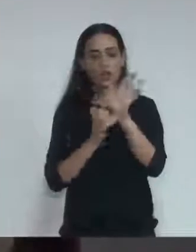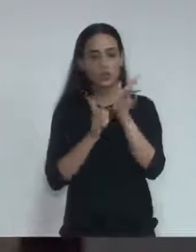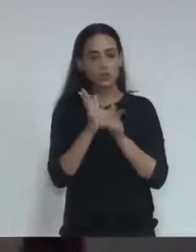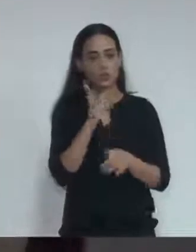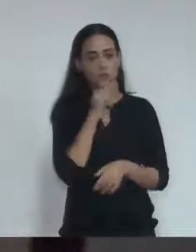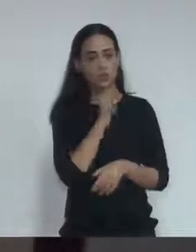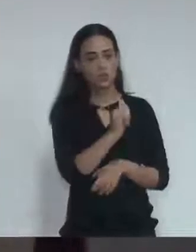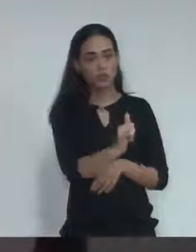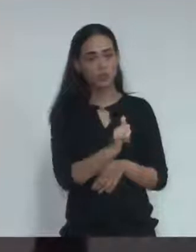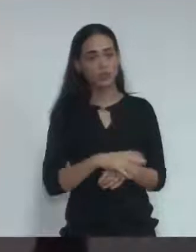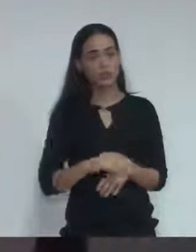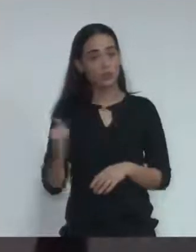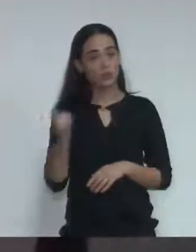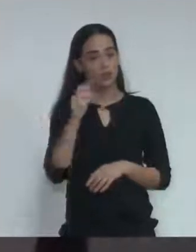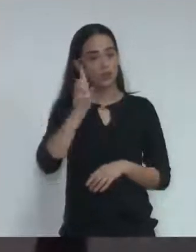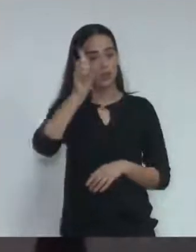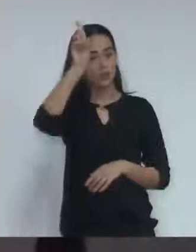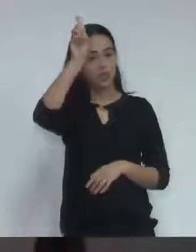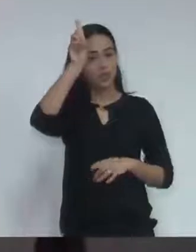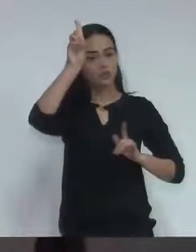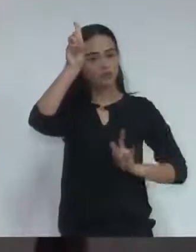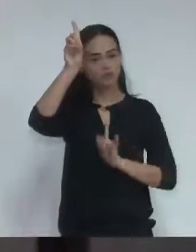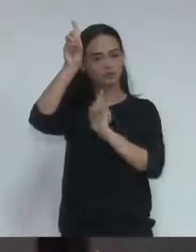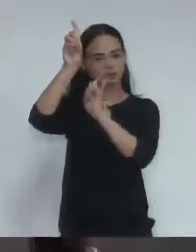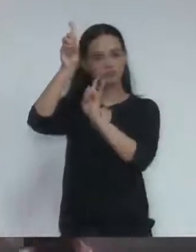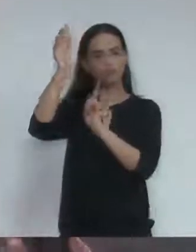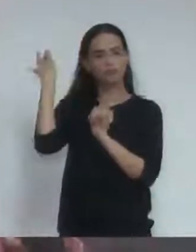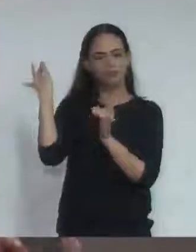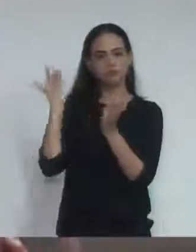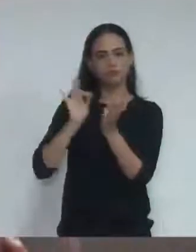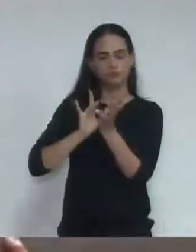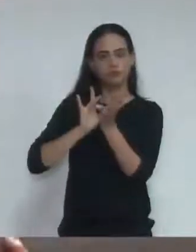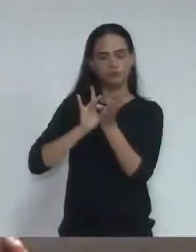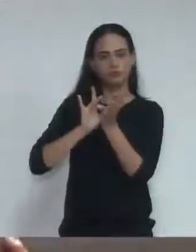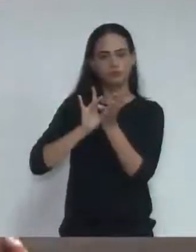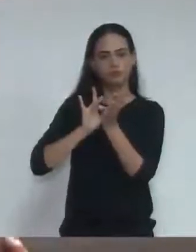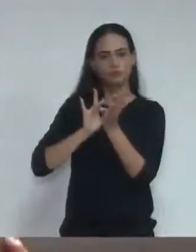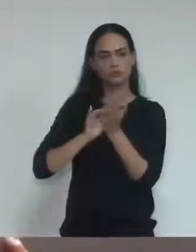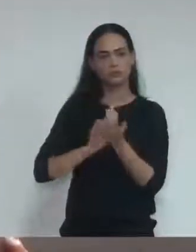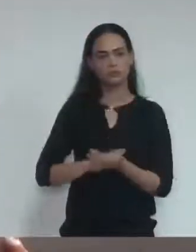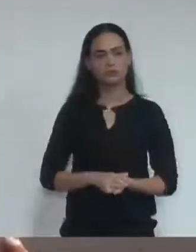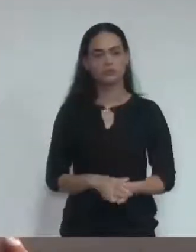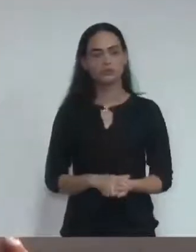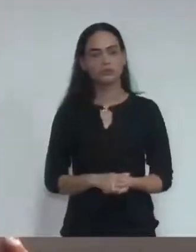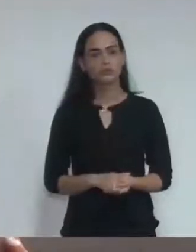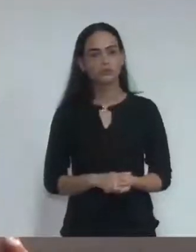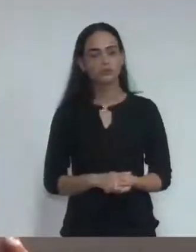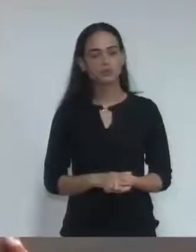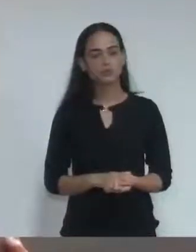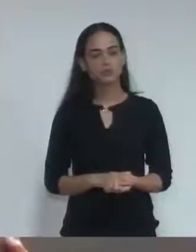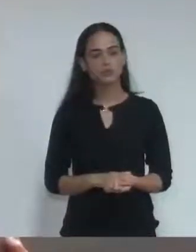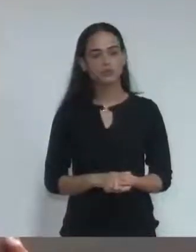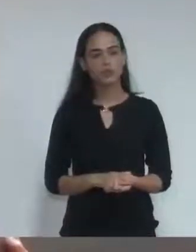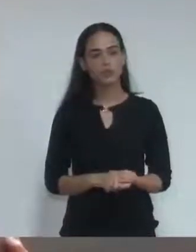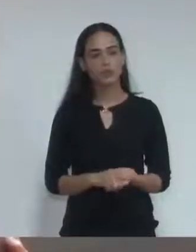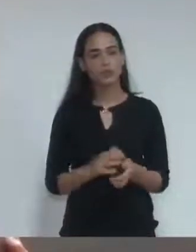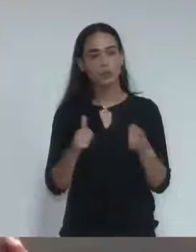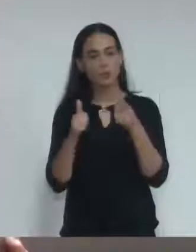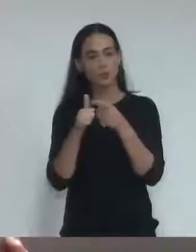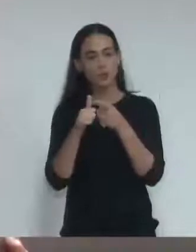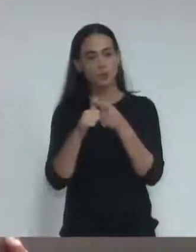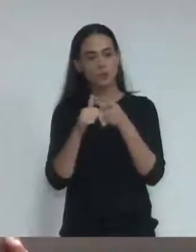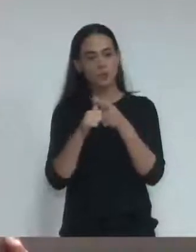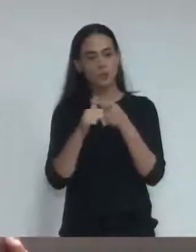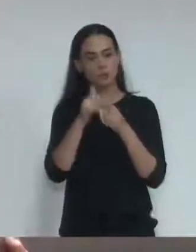o Senhor, seu Deus, de todo o seu coração, e de toda a sua alma, e de todo o seu entendimento. Este é o primeiro e